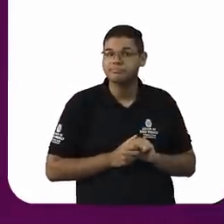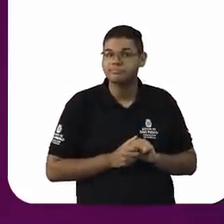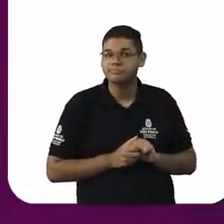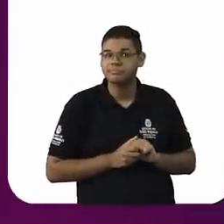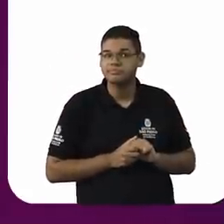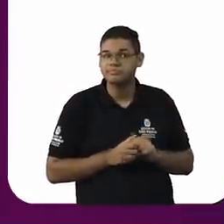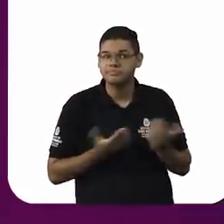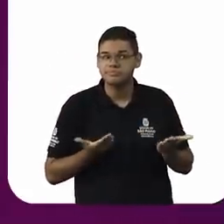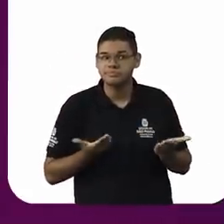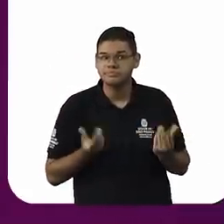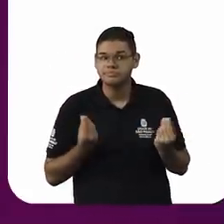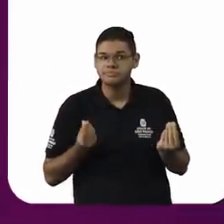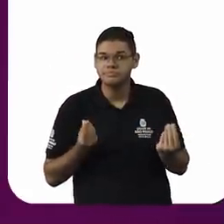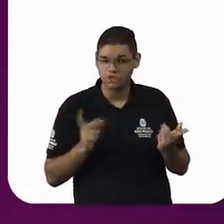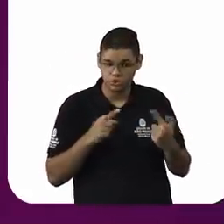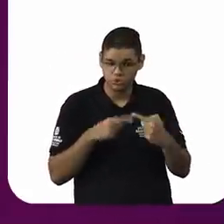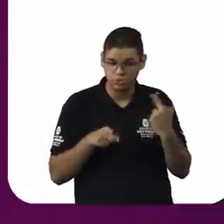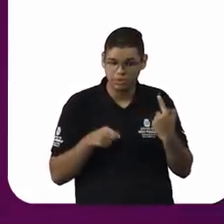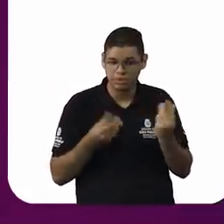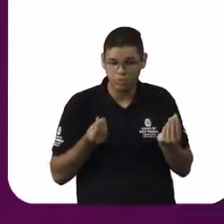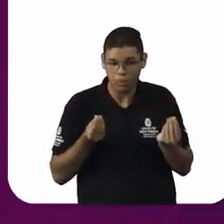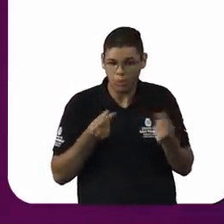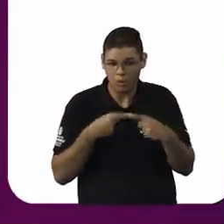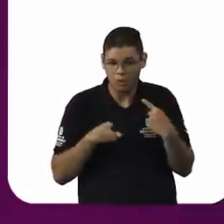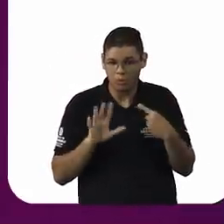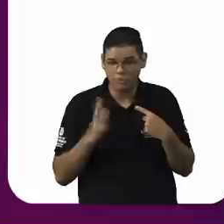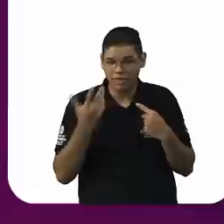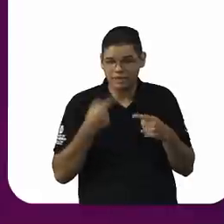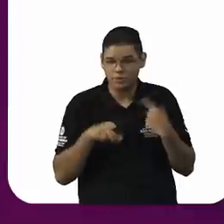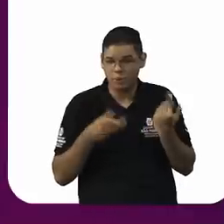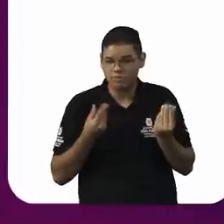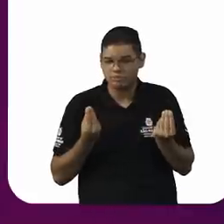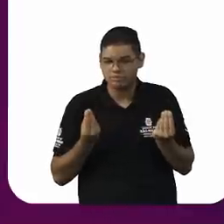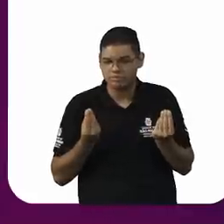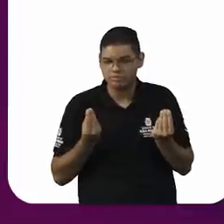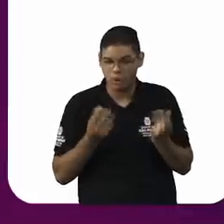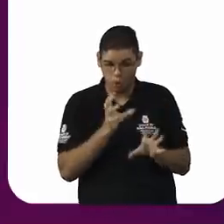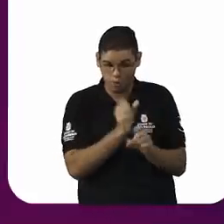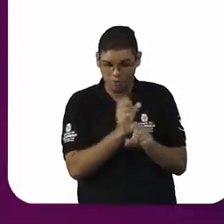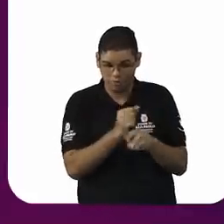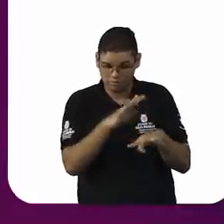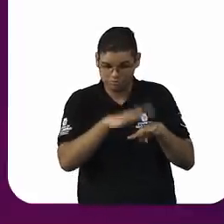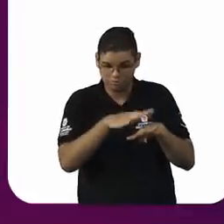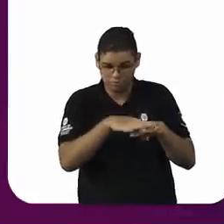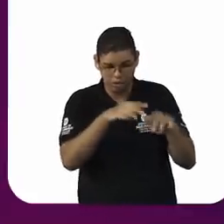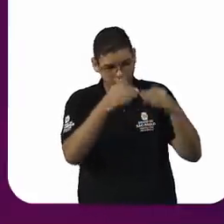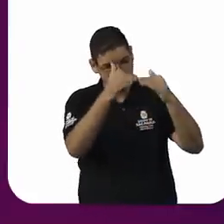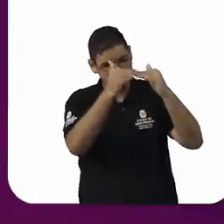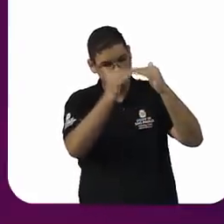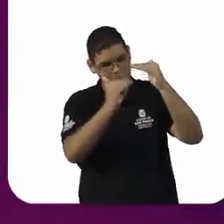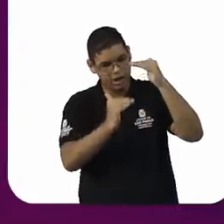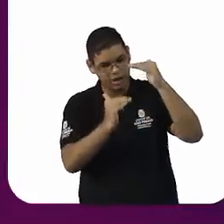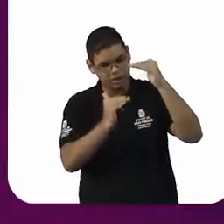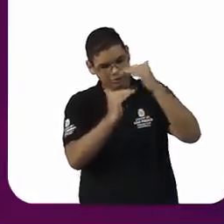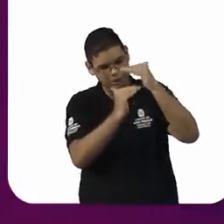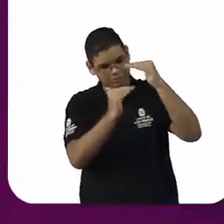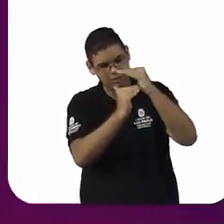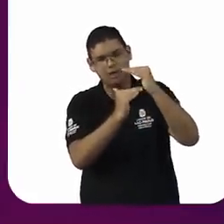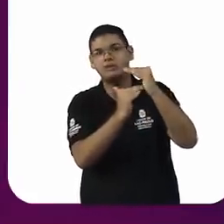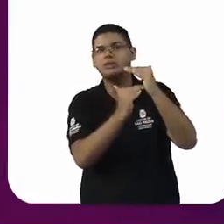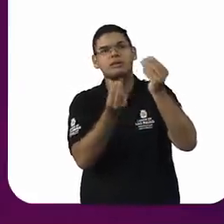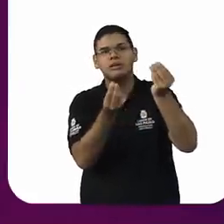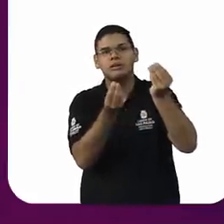que causa desconforto, como é que é isso? A conta não fecha, a conta não está fechando, quer dizer, então,